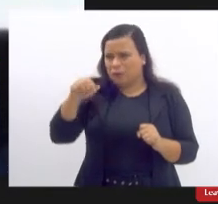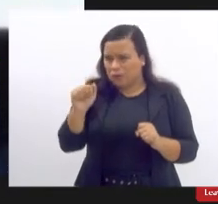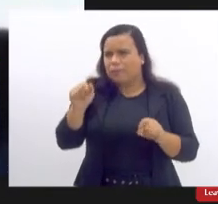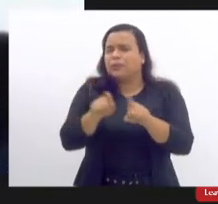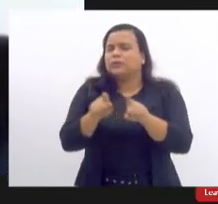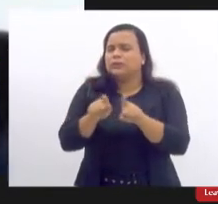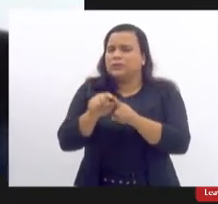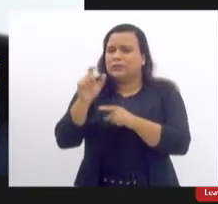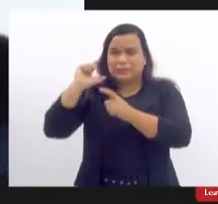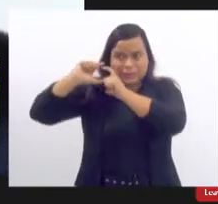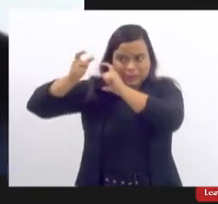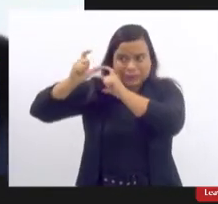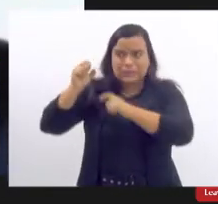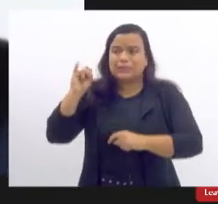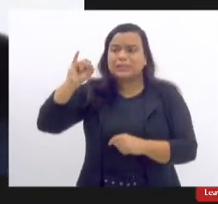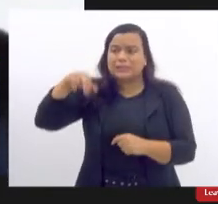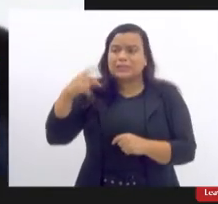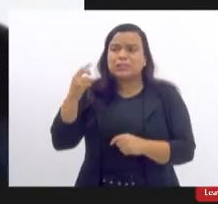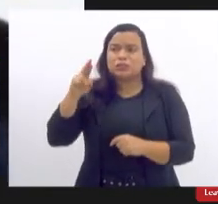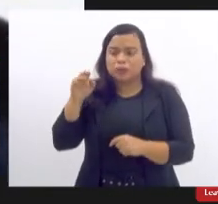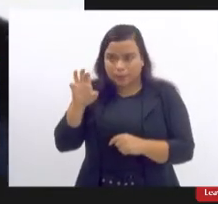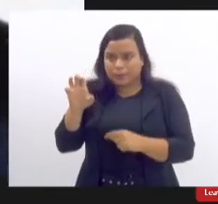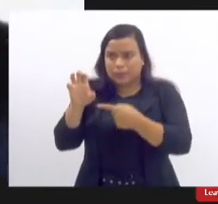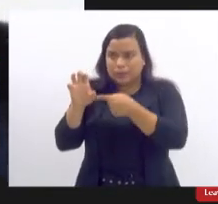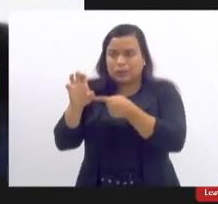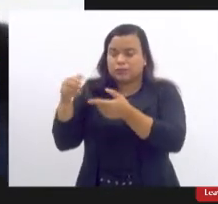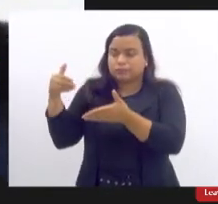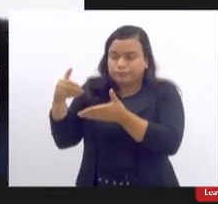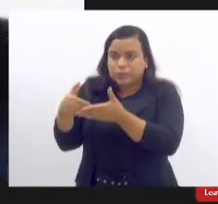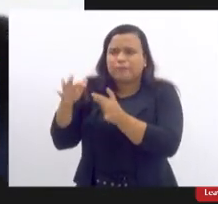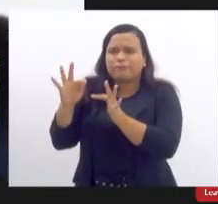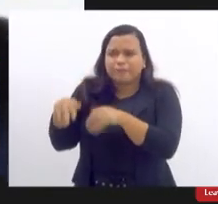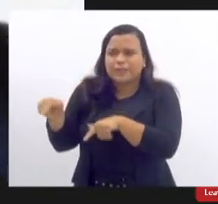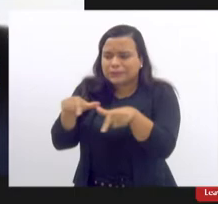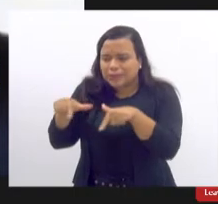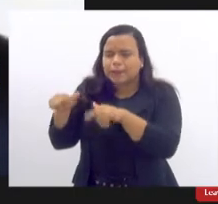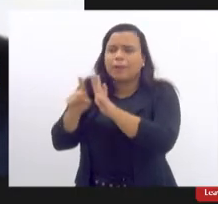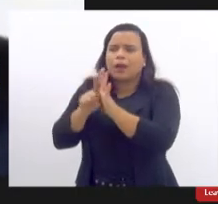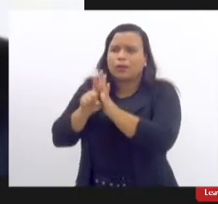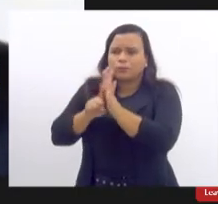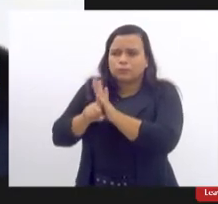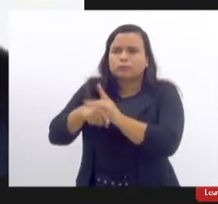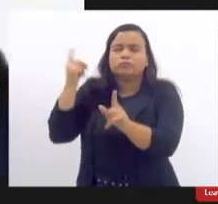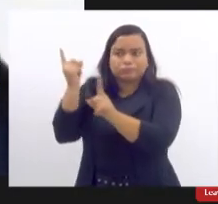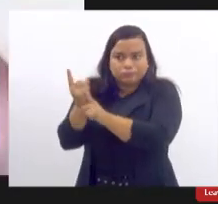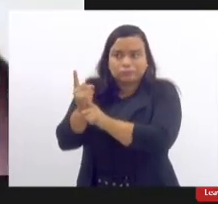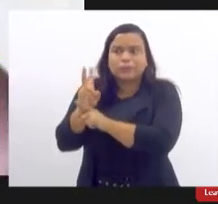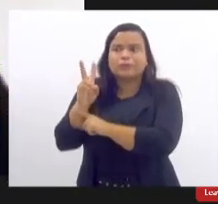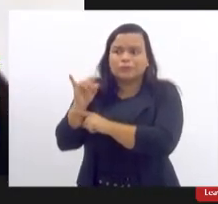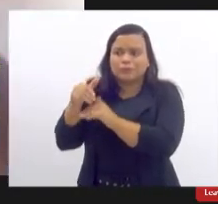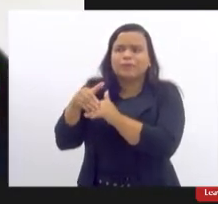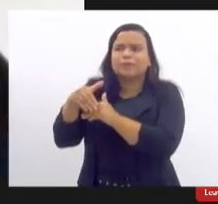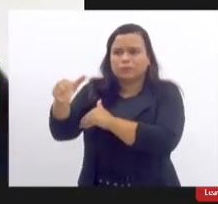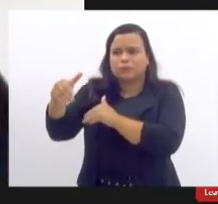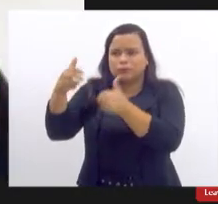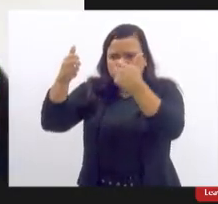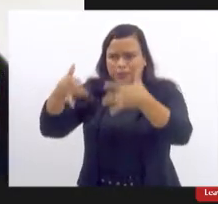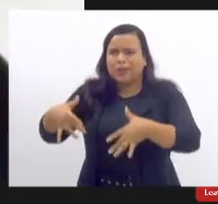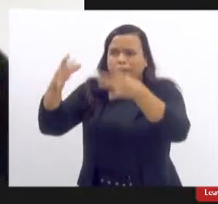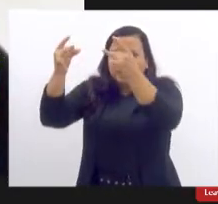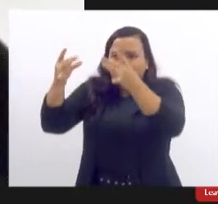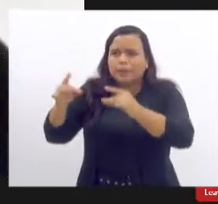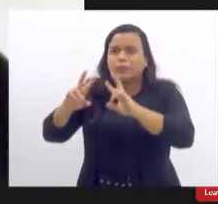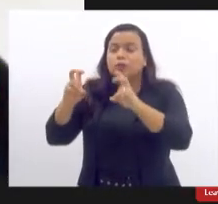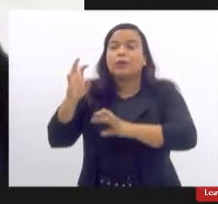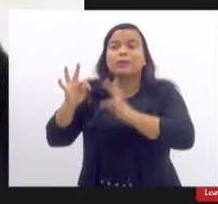síndrome que ainda estão aguardando finalizações de trabalhos que evidentemente vão nos nortear sobre o